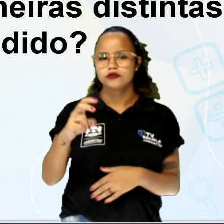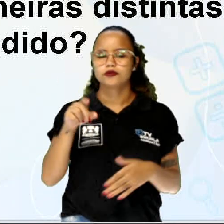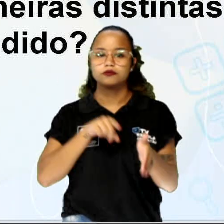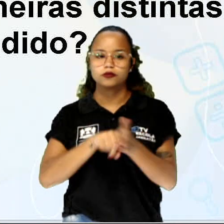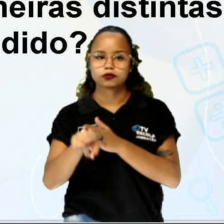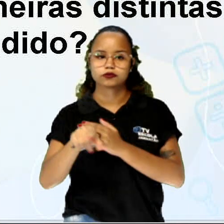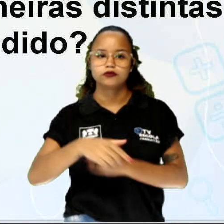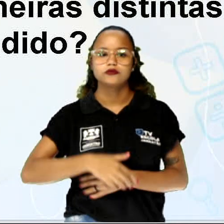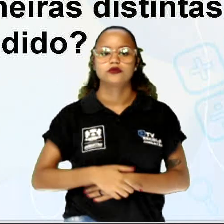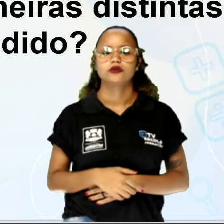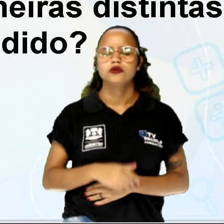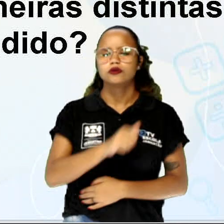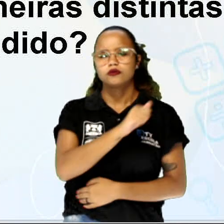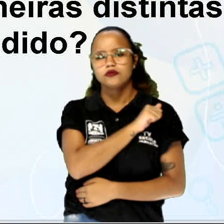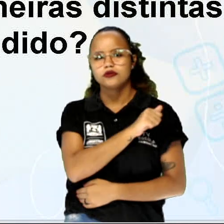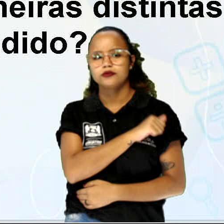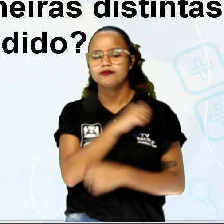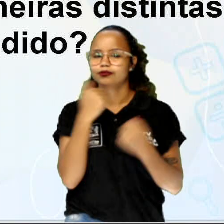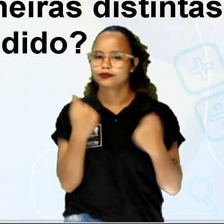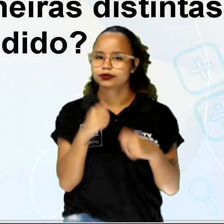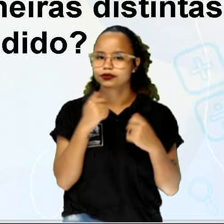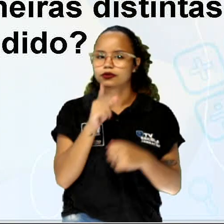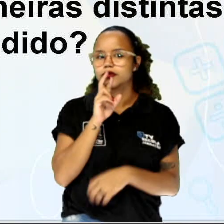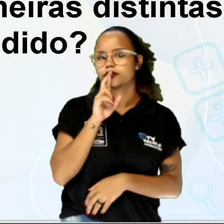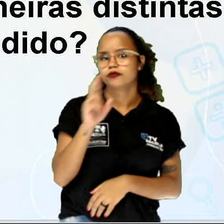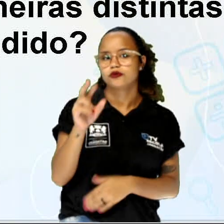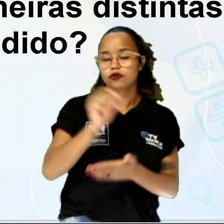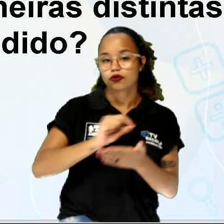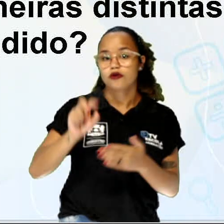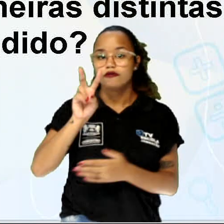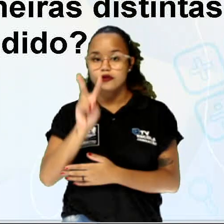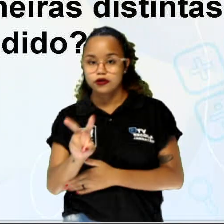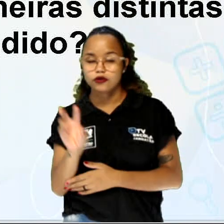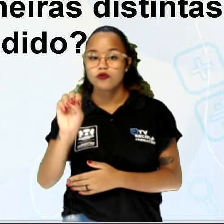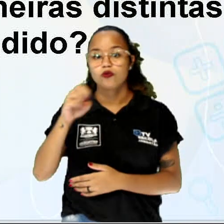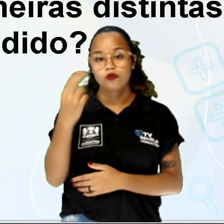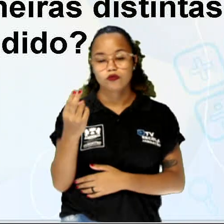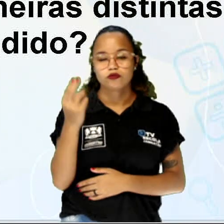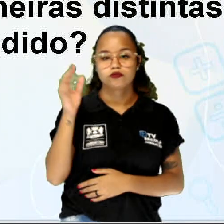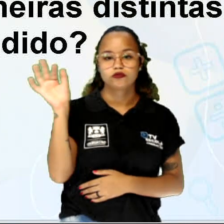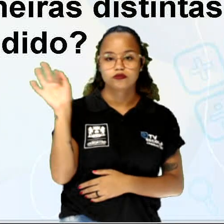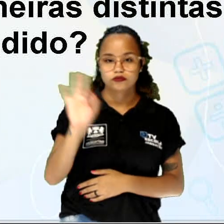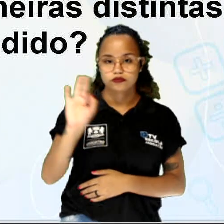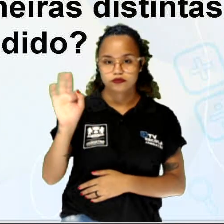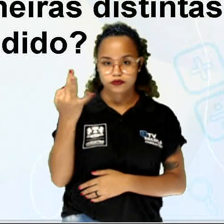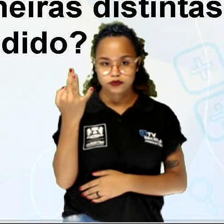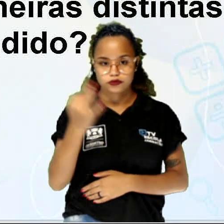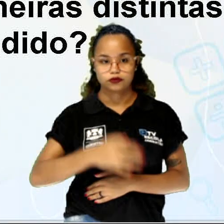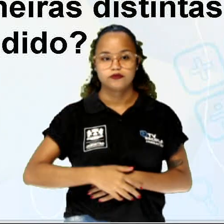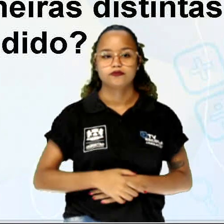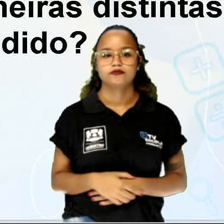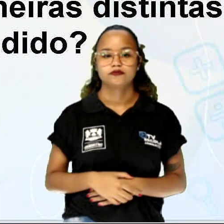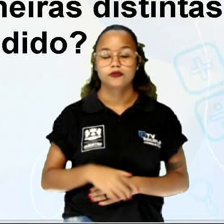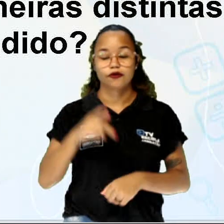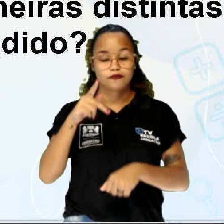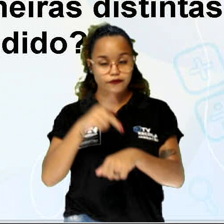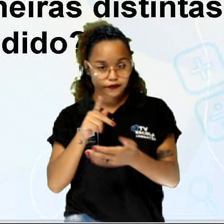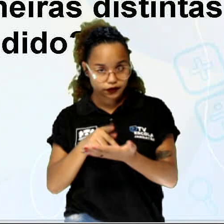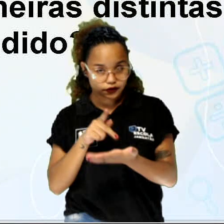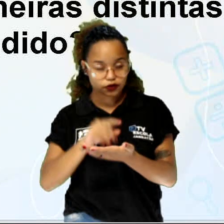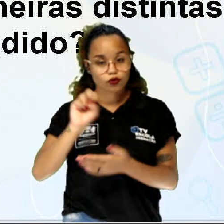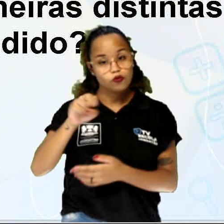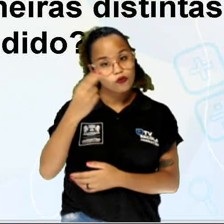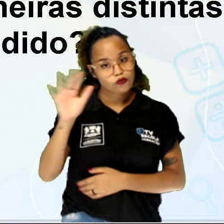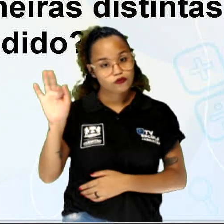e os alunos deveriam respondê-la assinalando verdadeiro ou falso para cada uma das questões. Então,